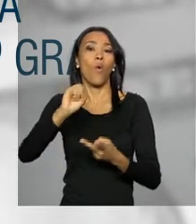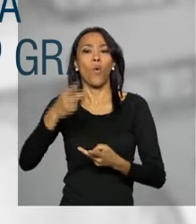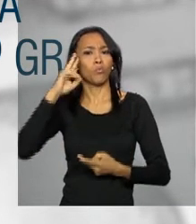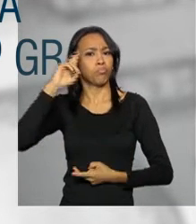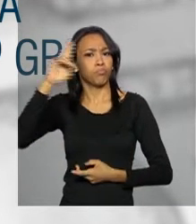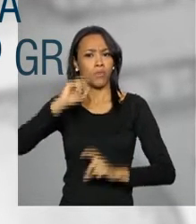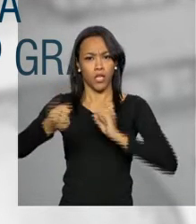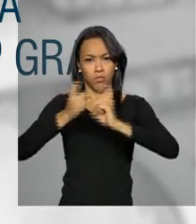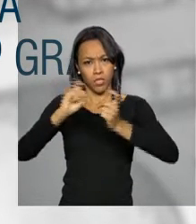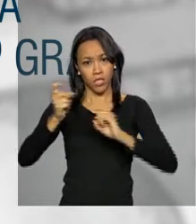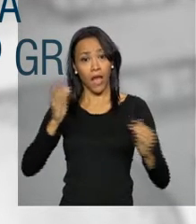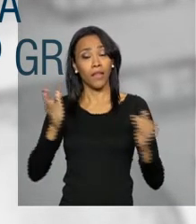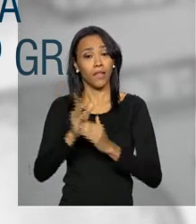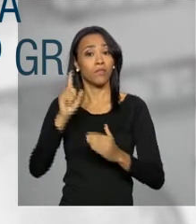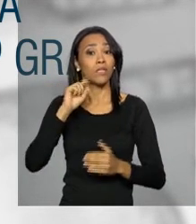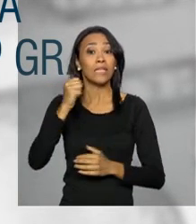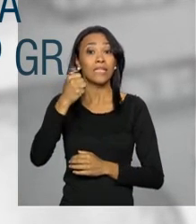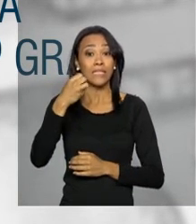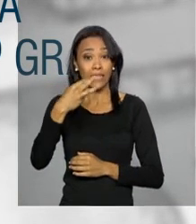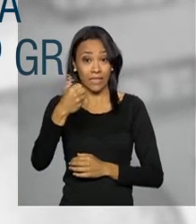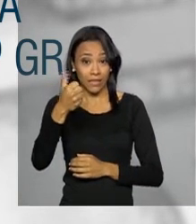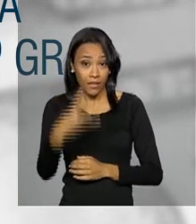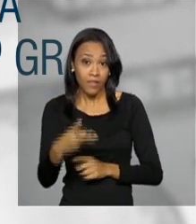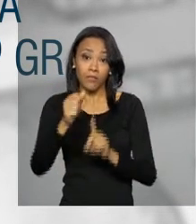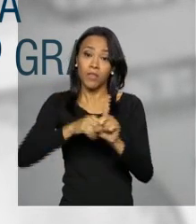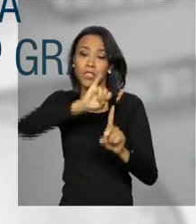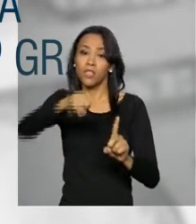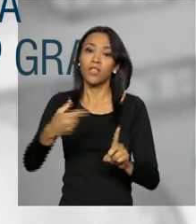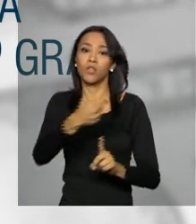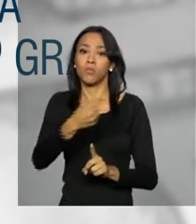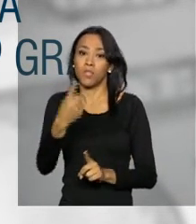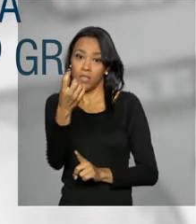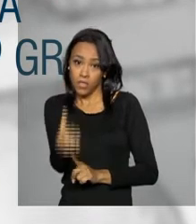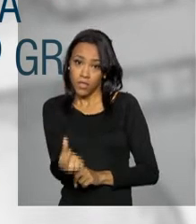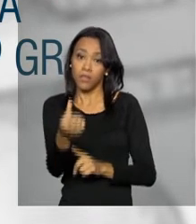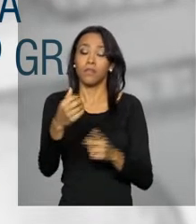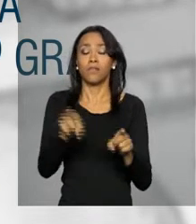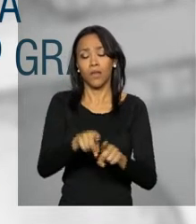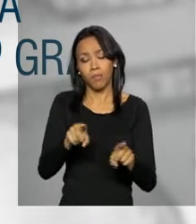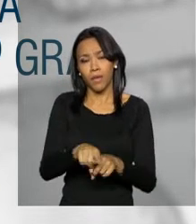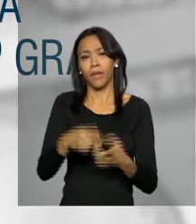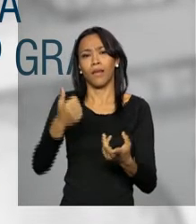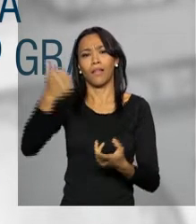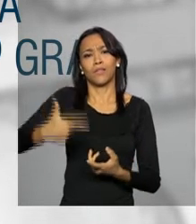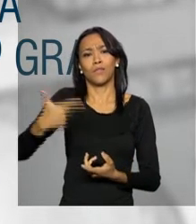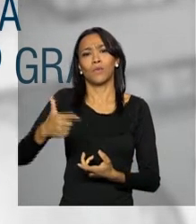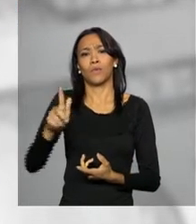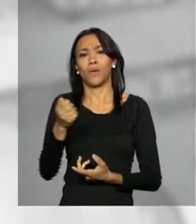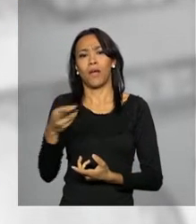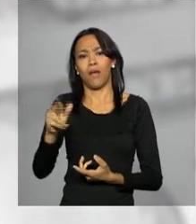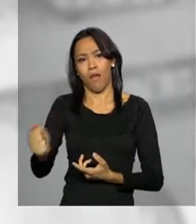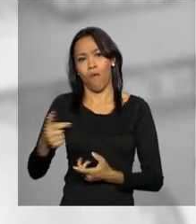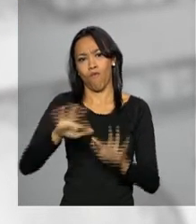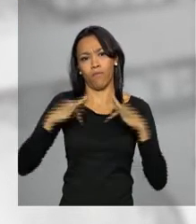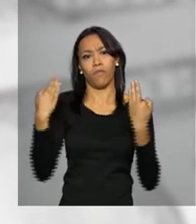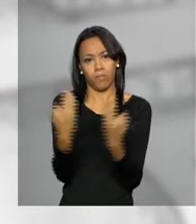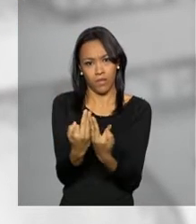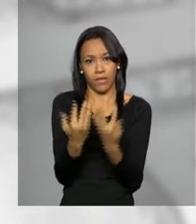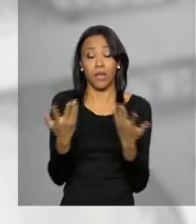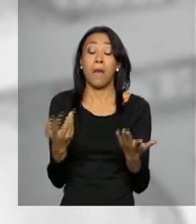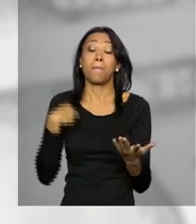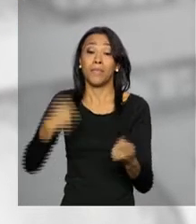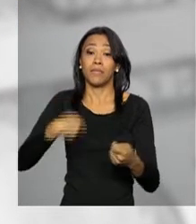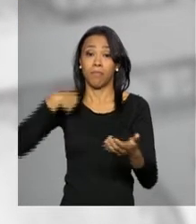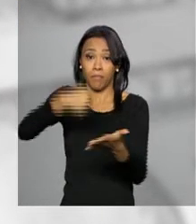pública até 13 de janeiro de 2016, além de cônjuge e parentes de até segundo grau. O contribuinte tem que pagar